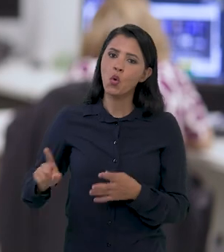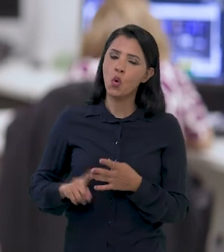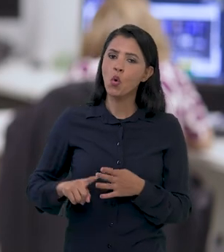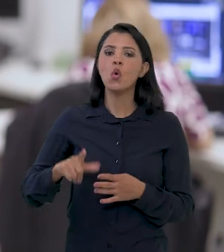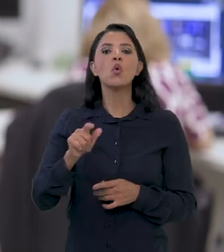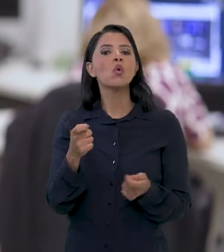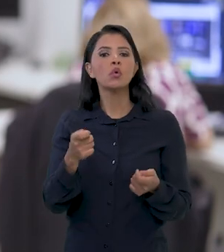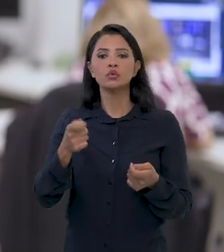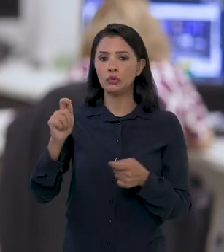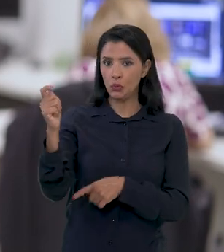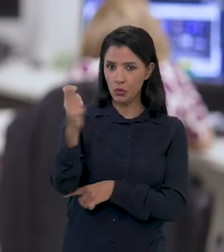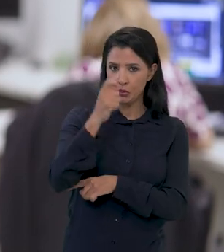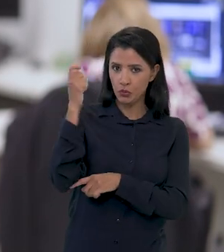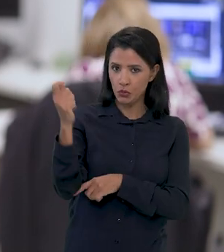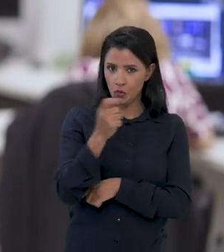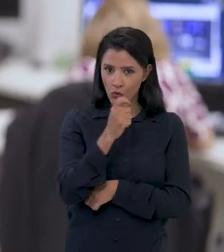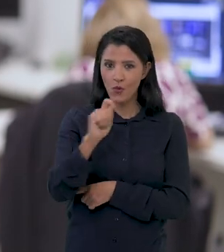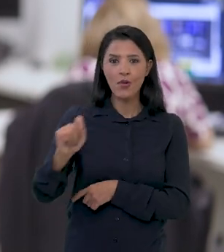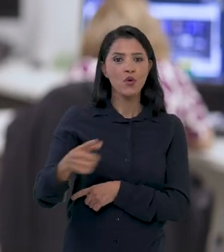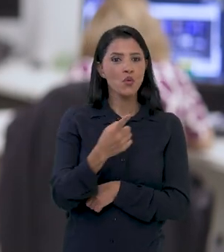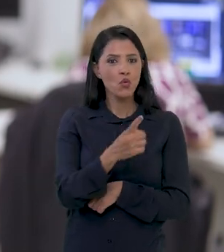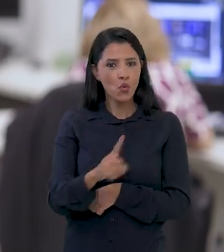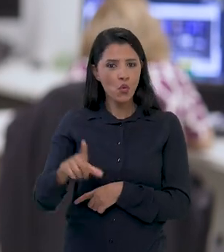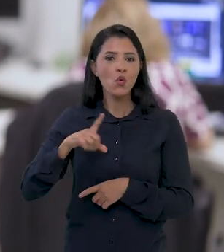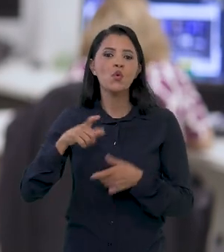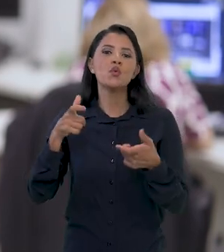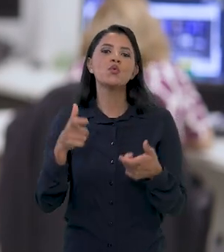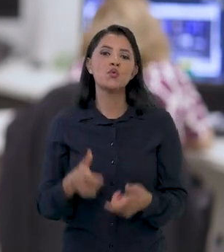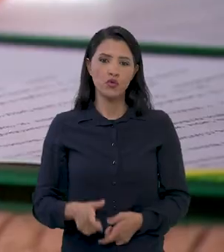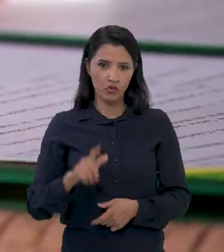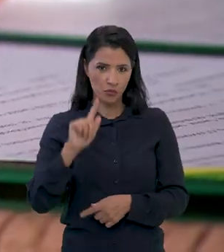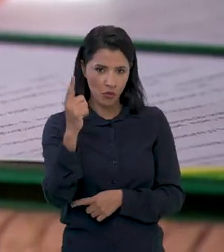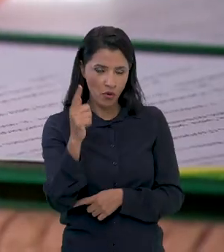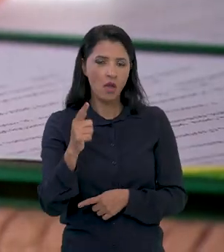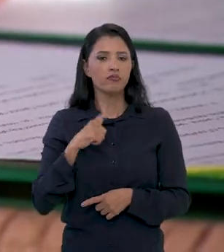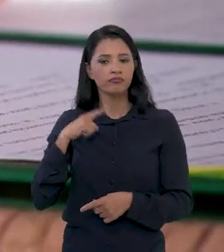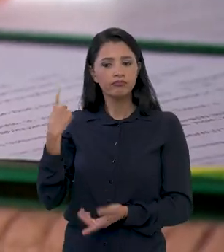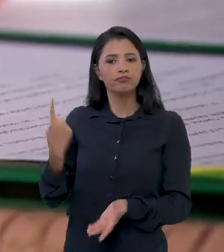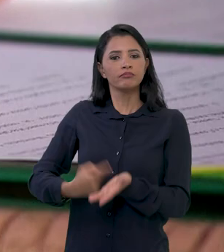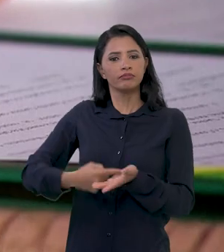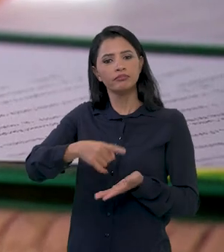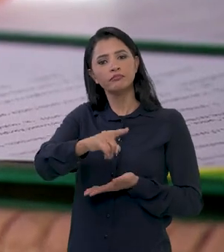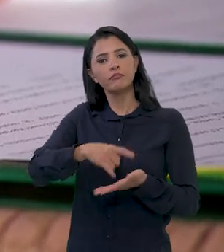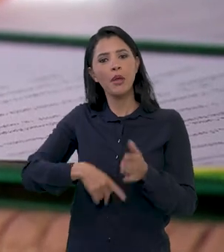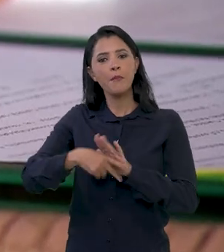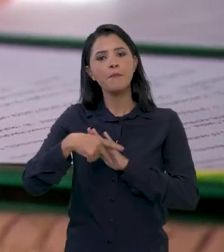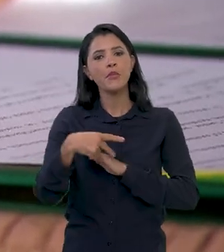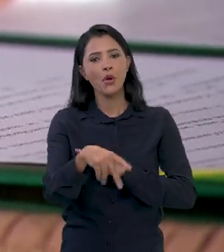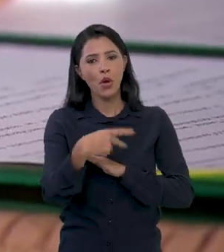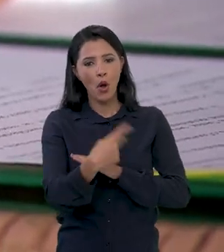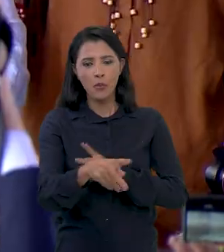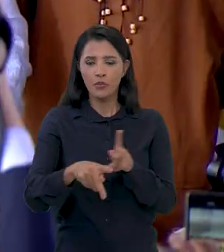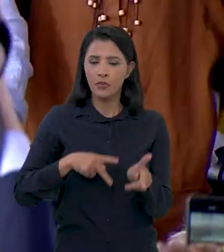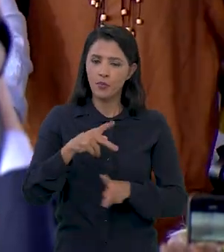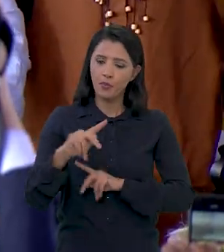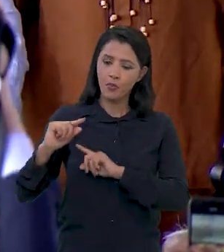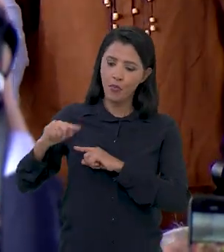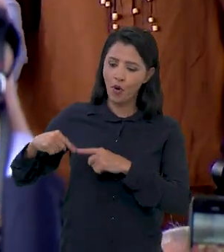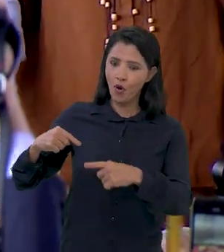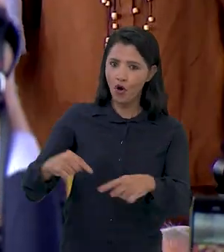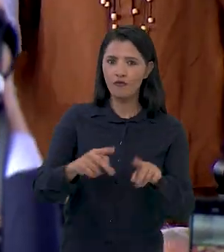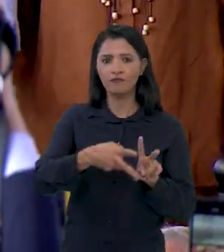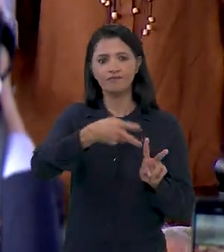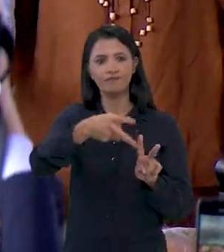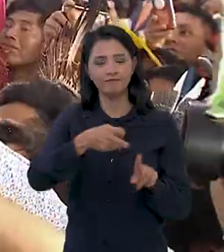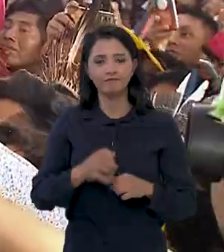no Ceará, Rio dos Índios, no Rio Grande do Sul, e a Vaca Noeira, em Goiás, foram reconhecidos como territórios dos